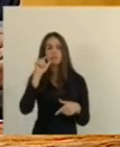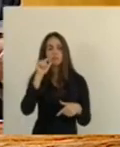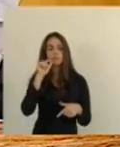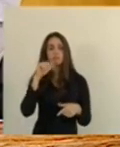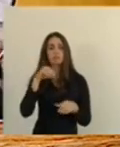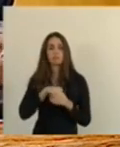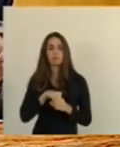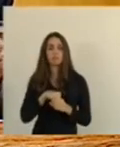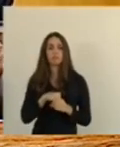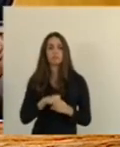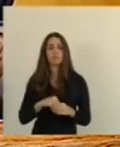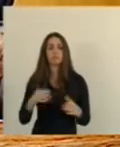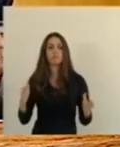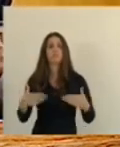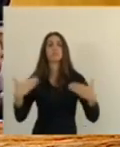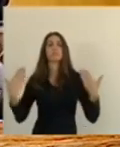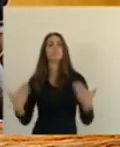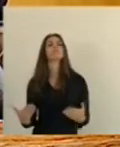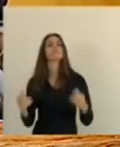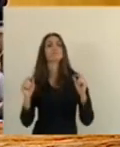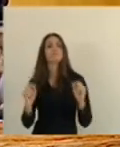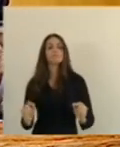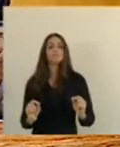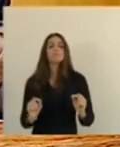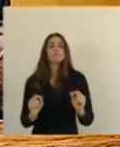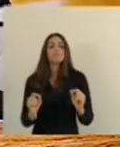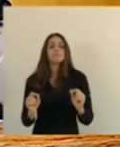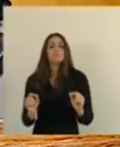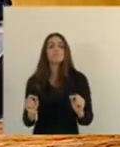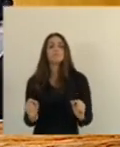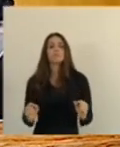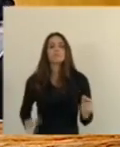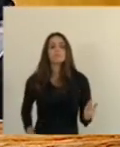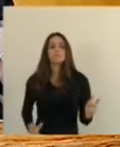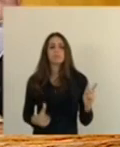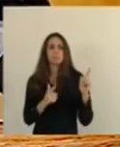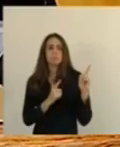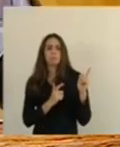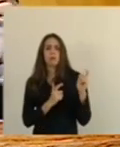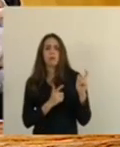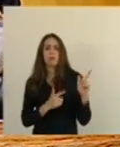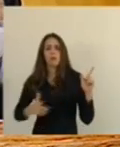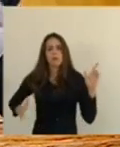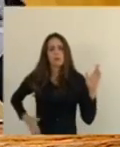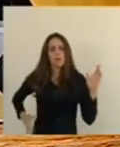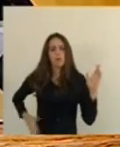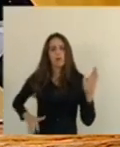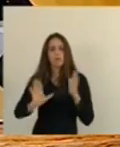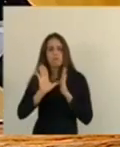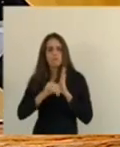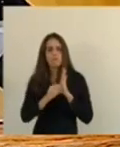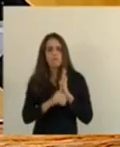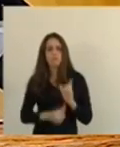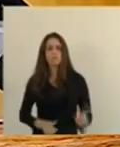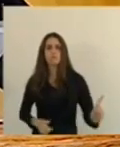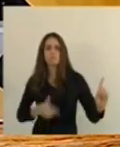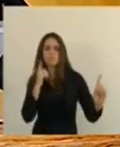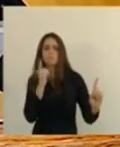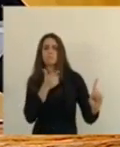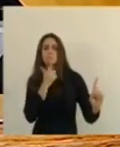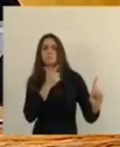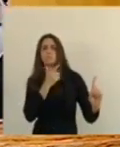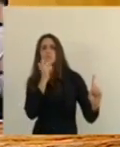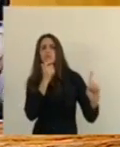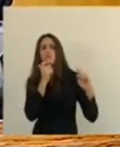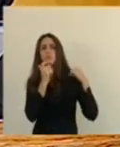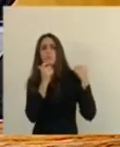em que foi surpreendido traficante, pessoas armadas, assaltantes e tiraram a vida do